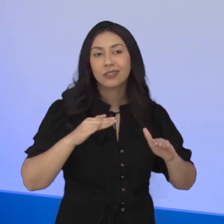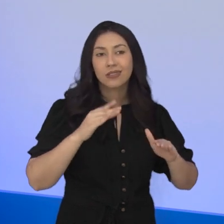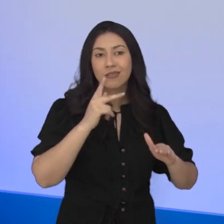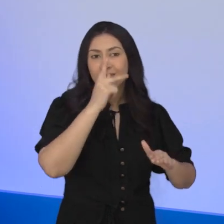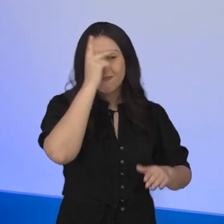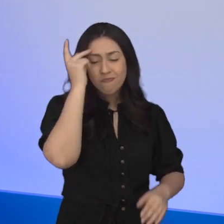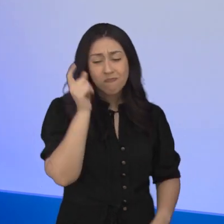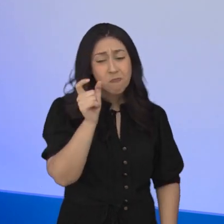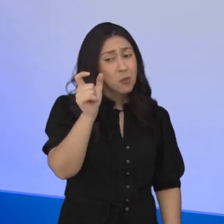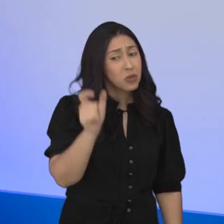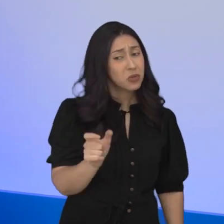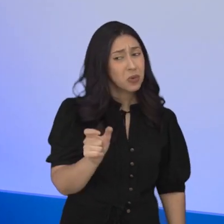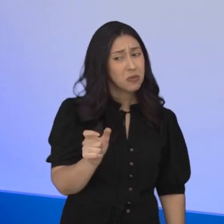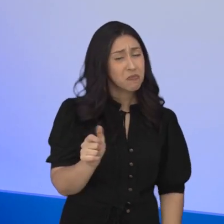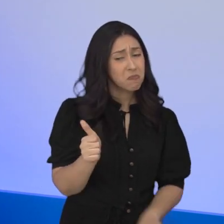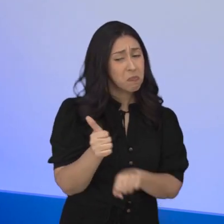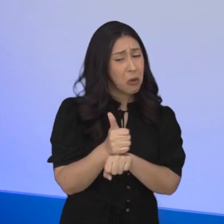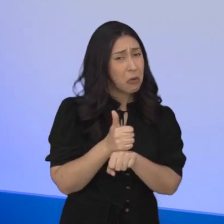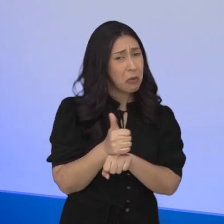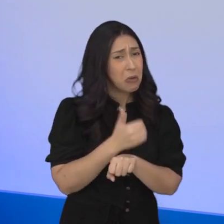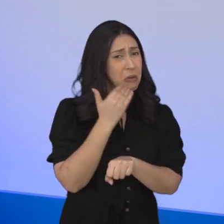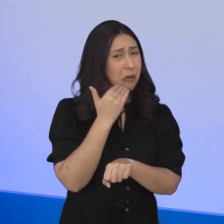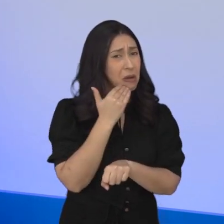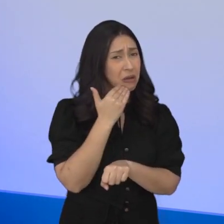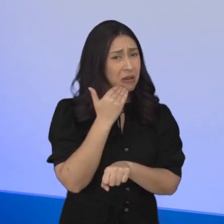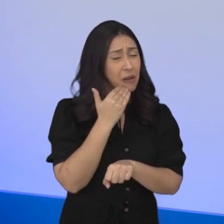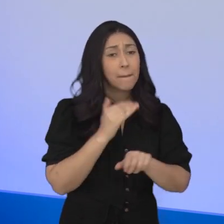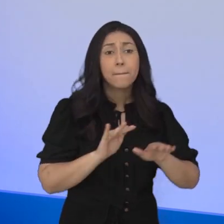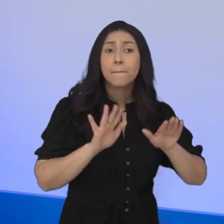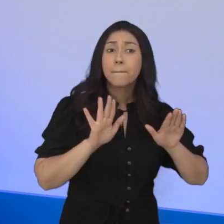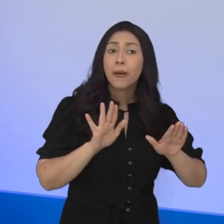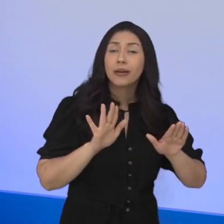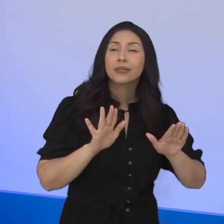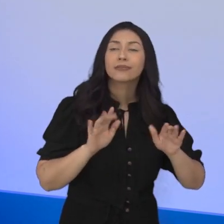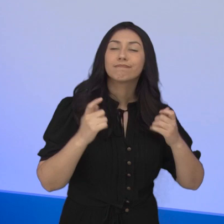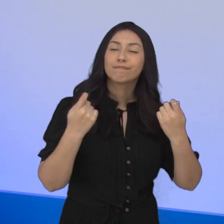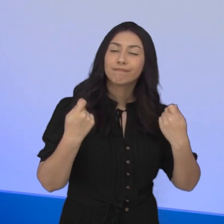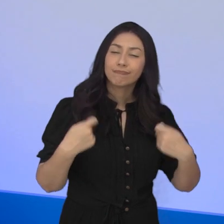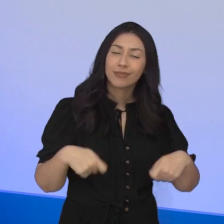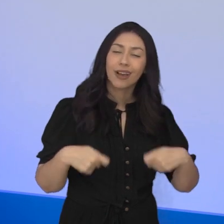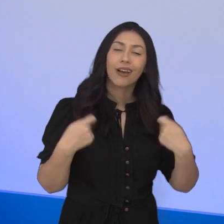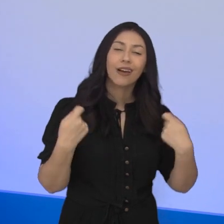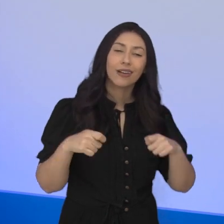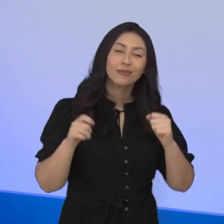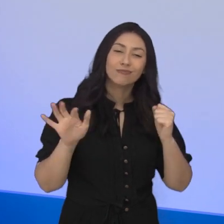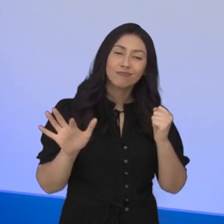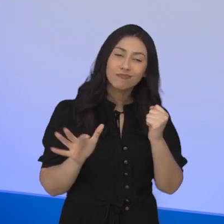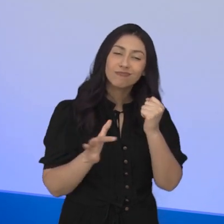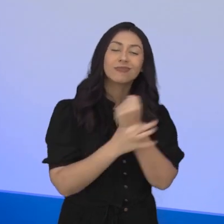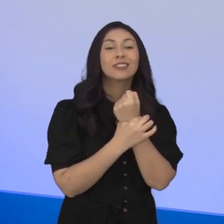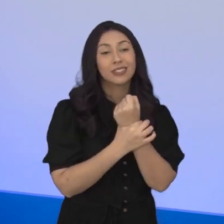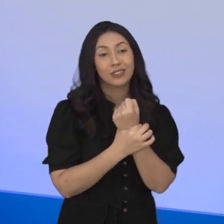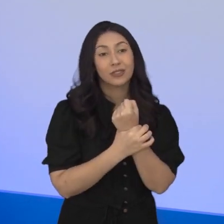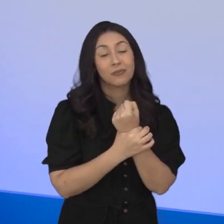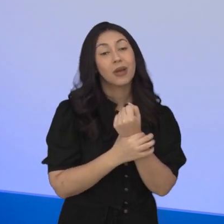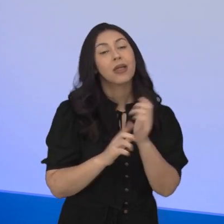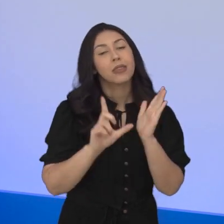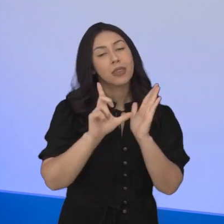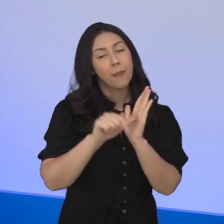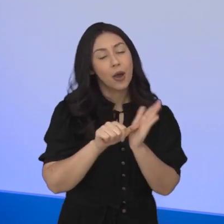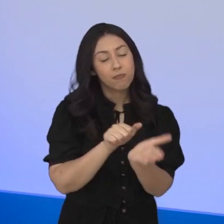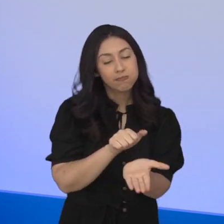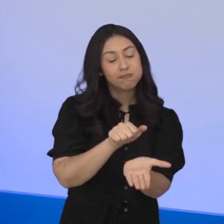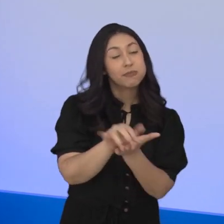pessoa que não é um bom funcionário público, mas ainda assim ele precisa de todas as garantias para ao final ser